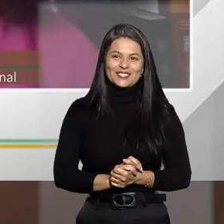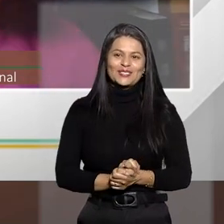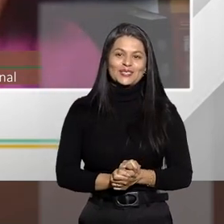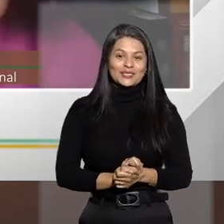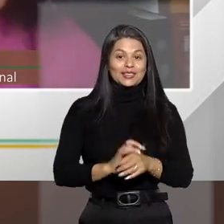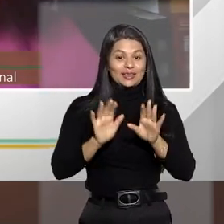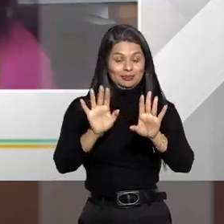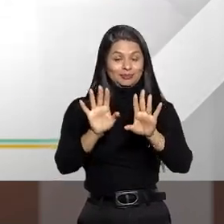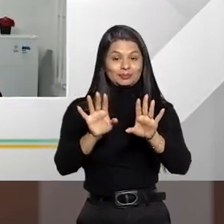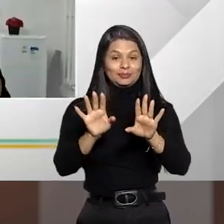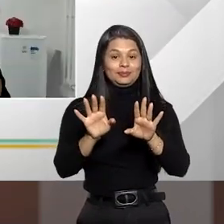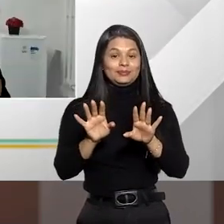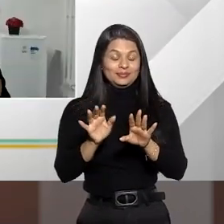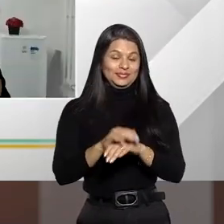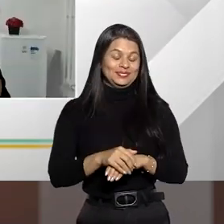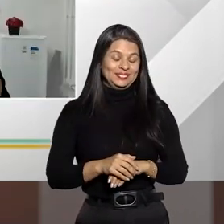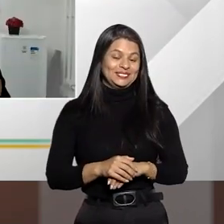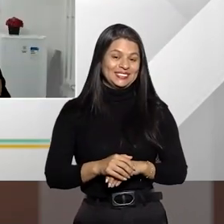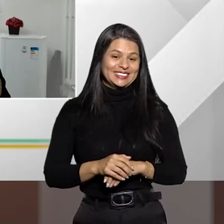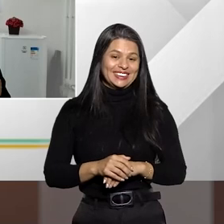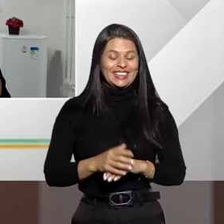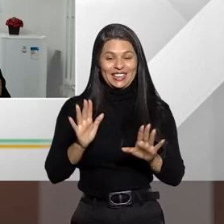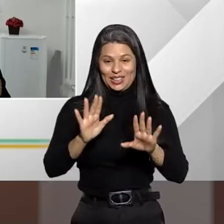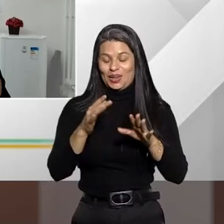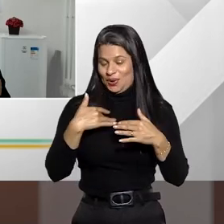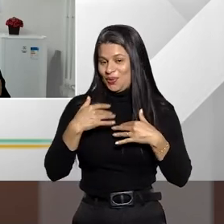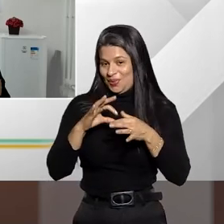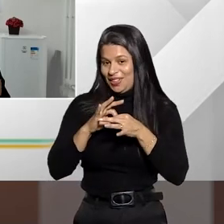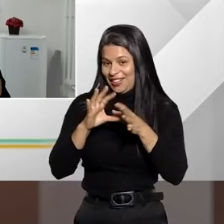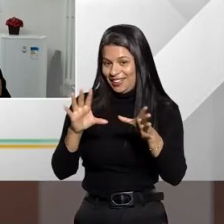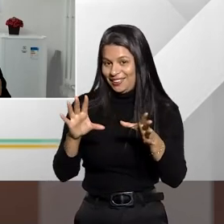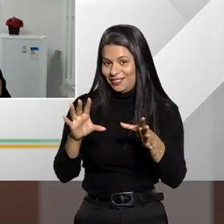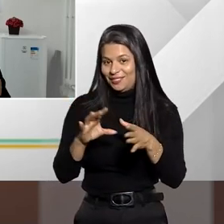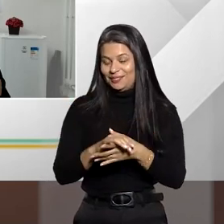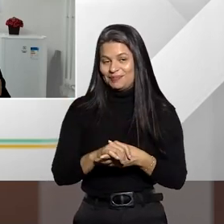Vai não, vai não. Eu não vou deixar passar